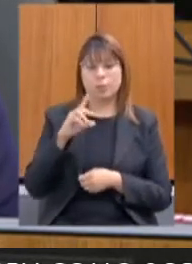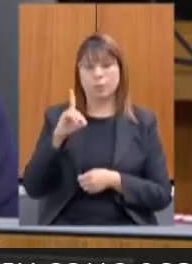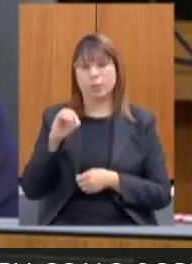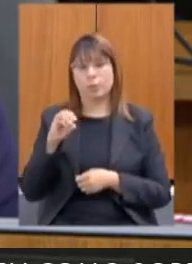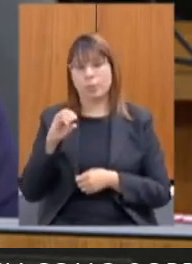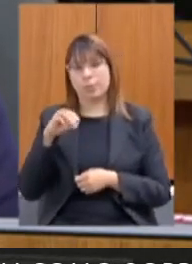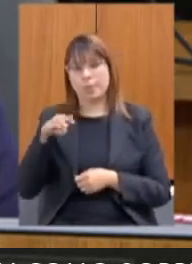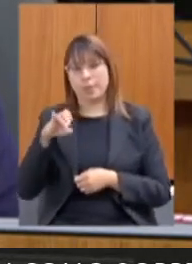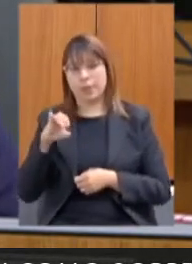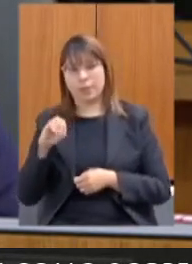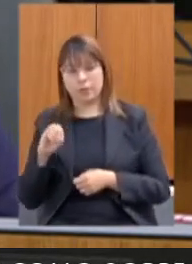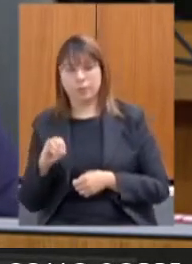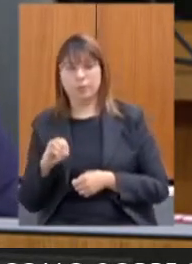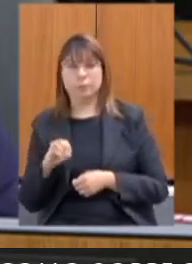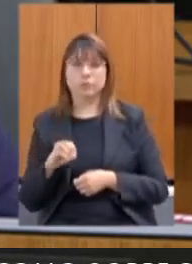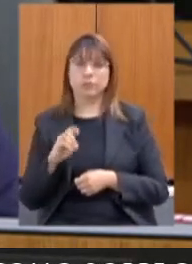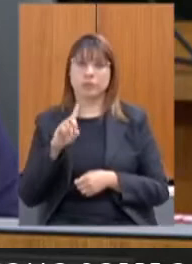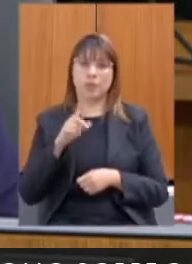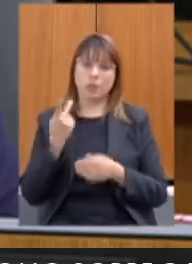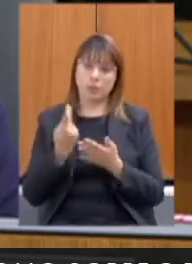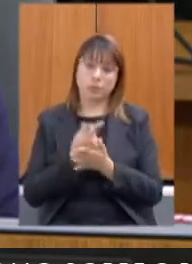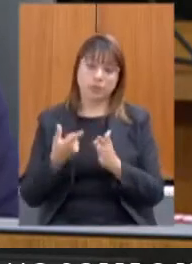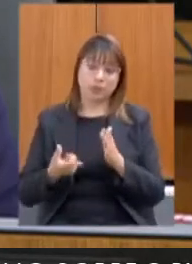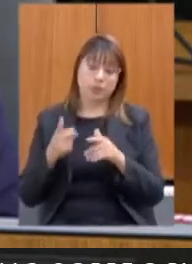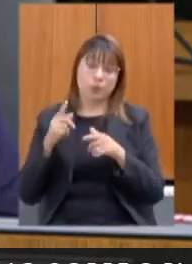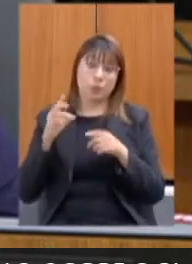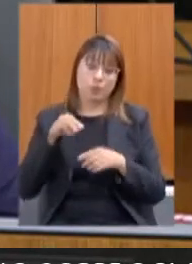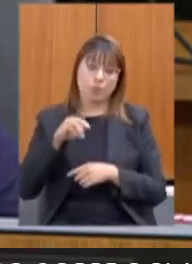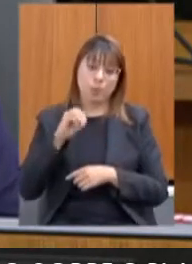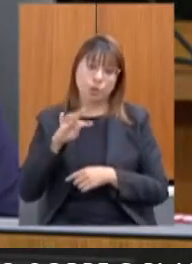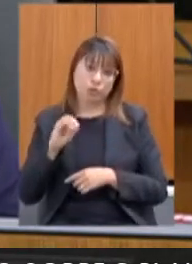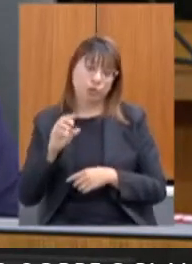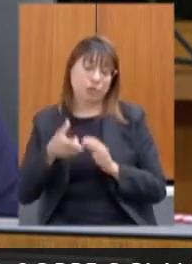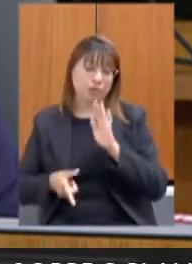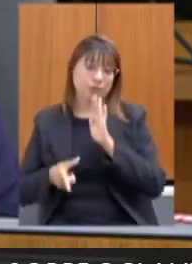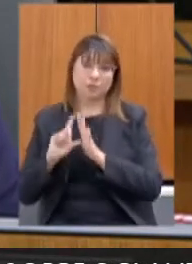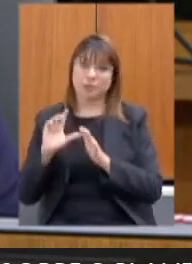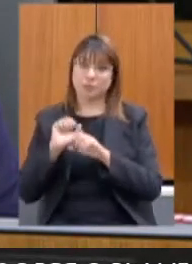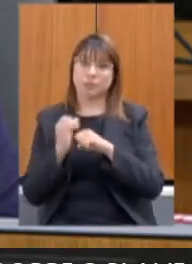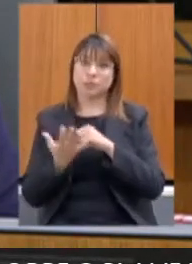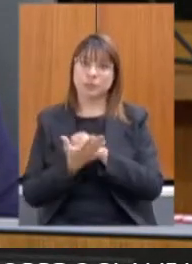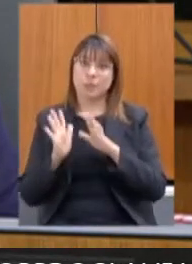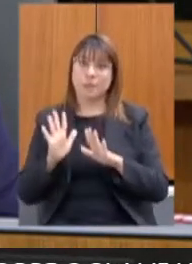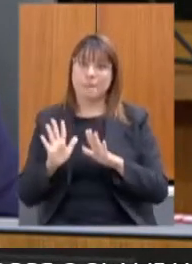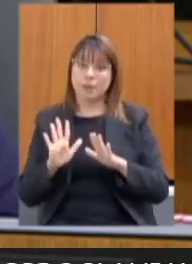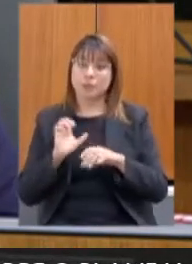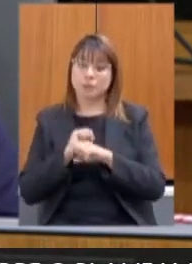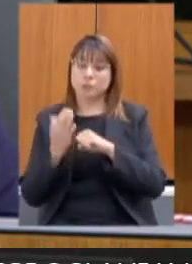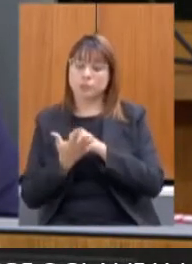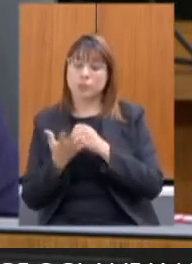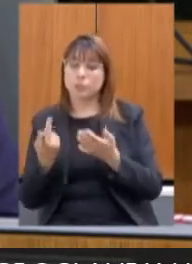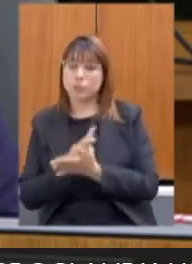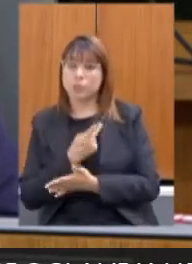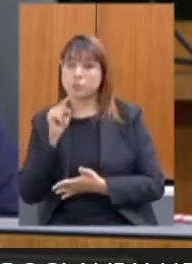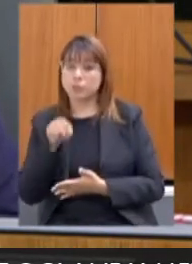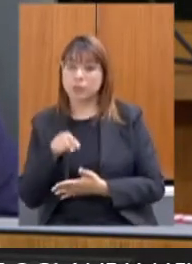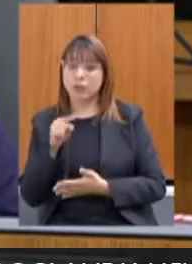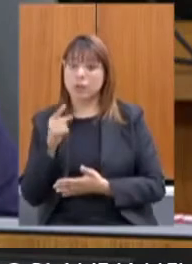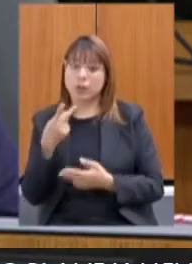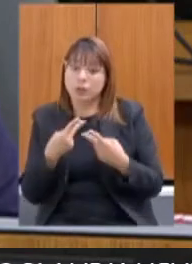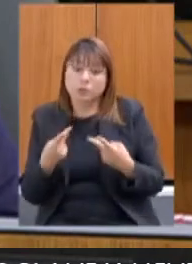despejo ela era anterior à própria pandemia. A pandemia nos colocou uma situação de excepcionalidade e que foi